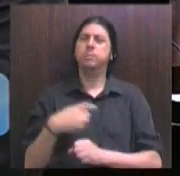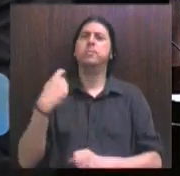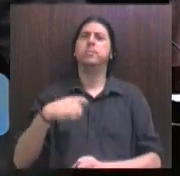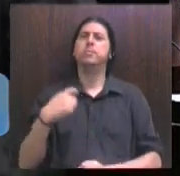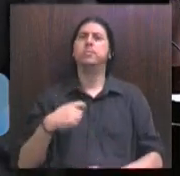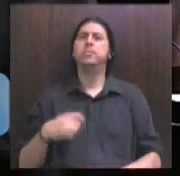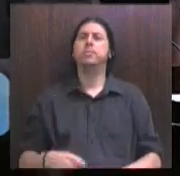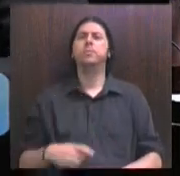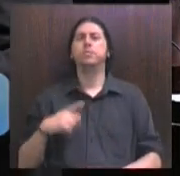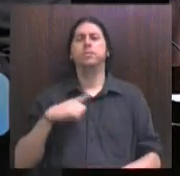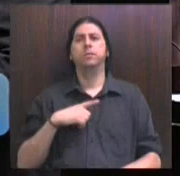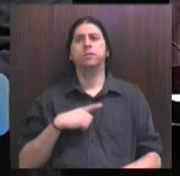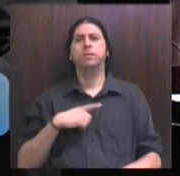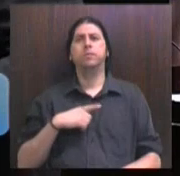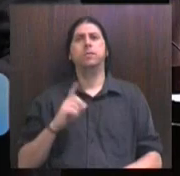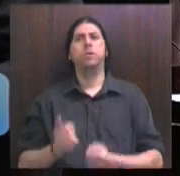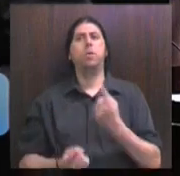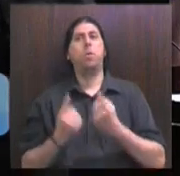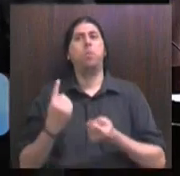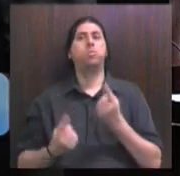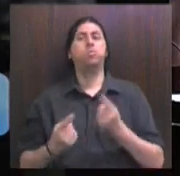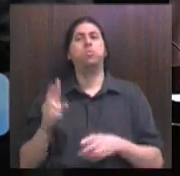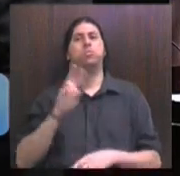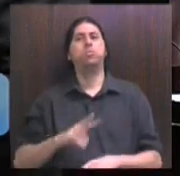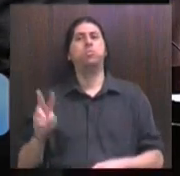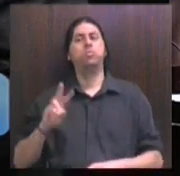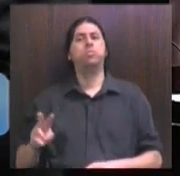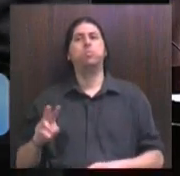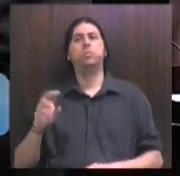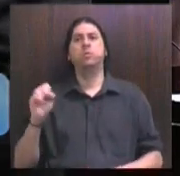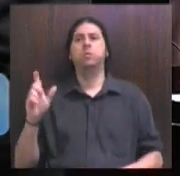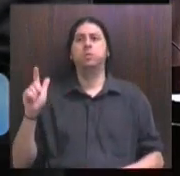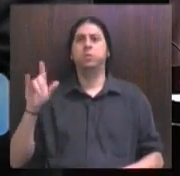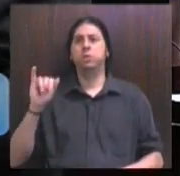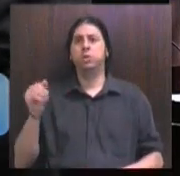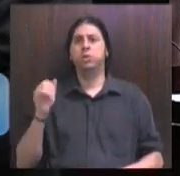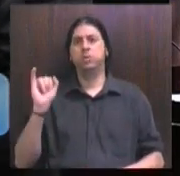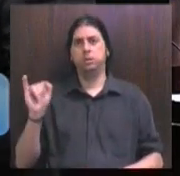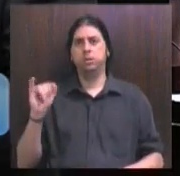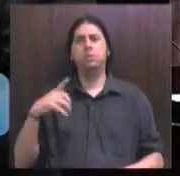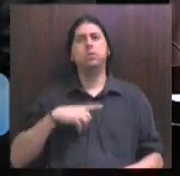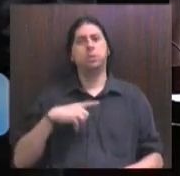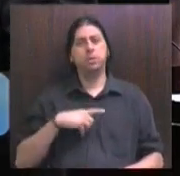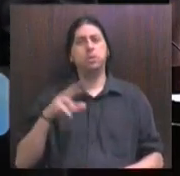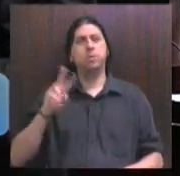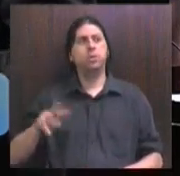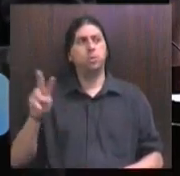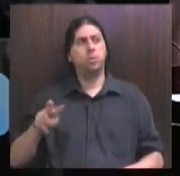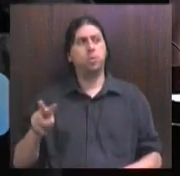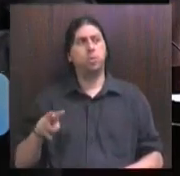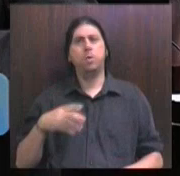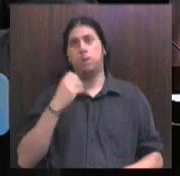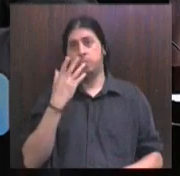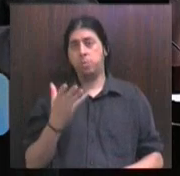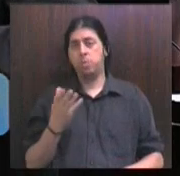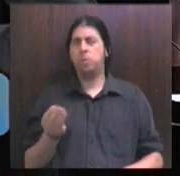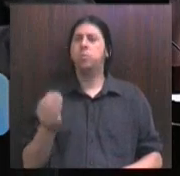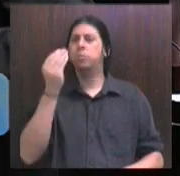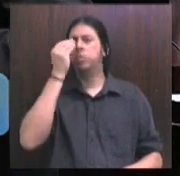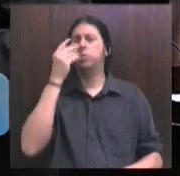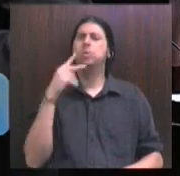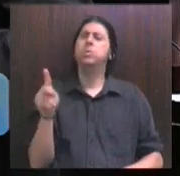precisa ter alguns valores. O CENG tem esses valores. O CENG foi muito bem colocado por vossa excelência aqui